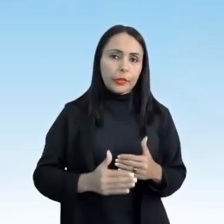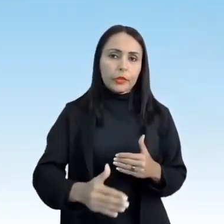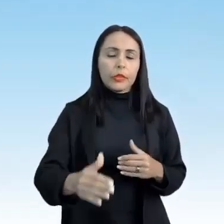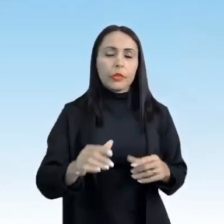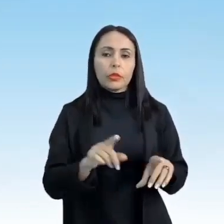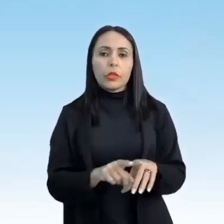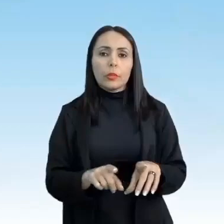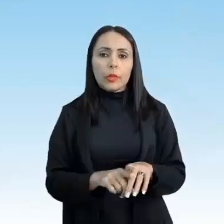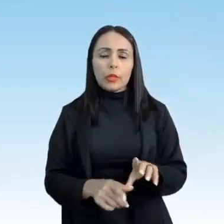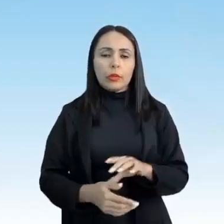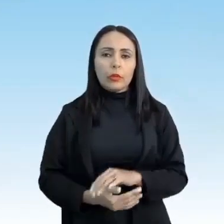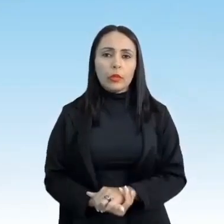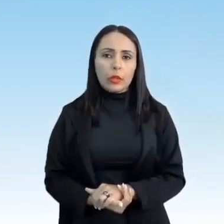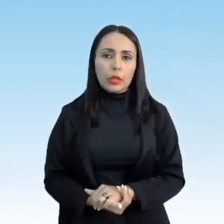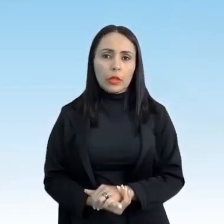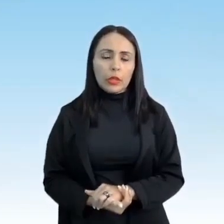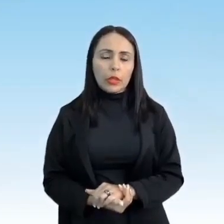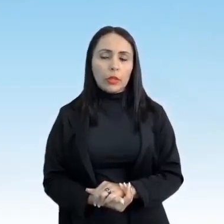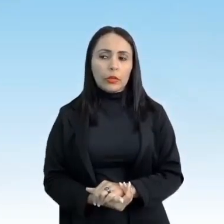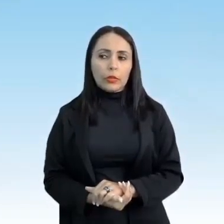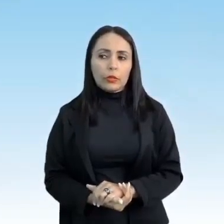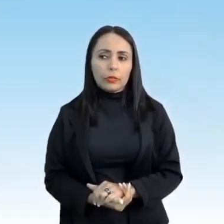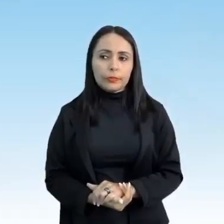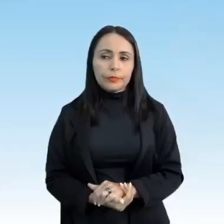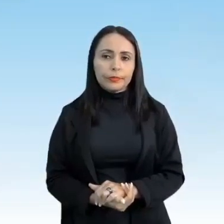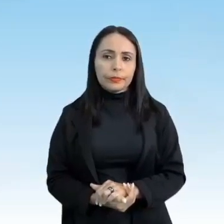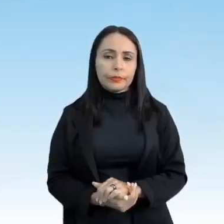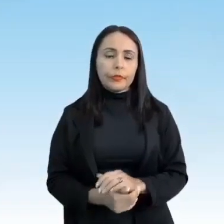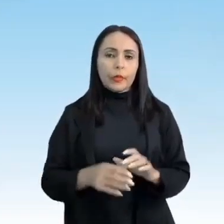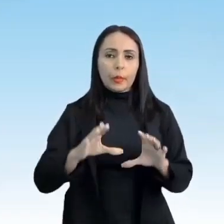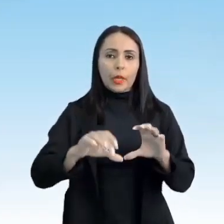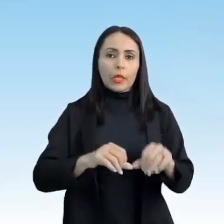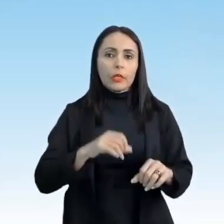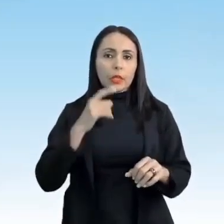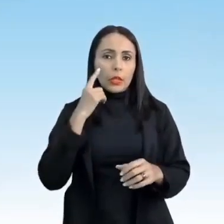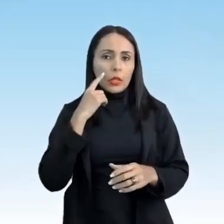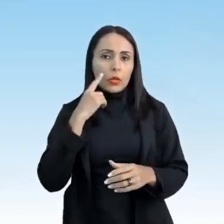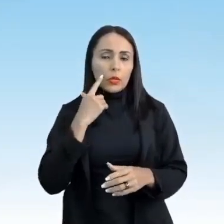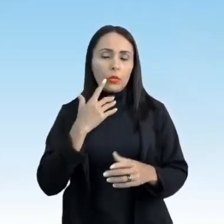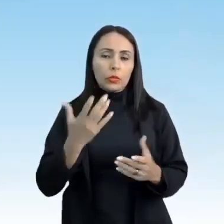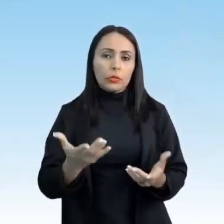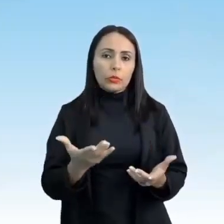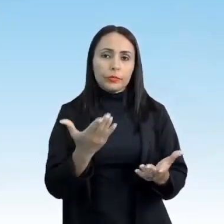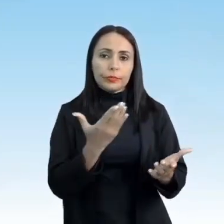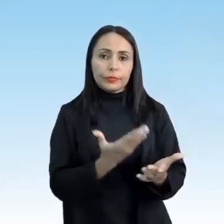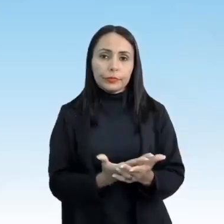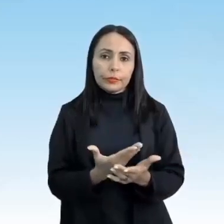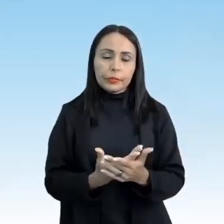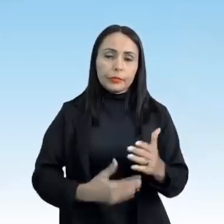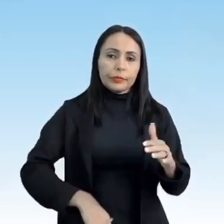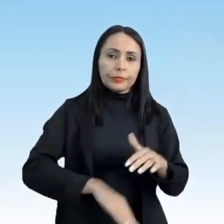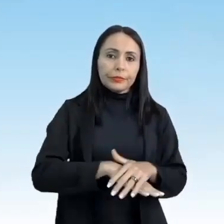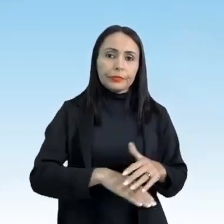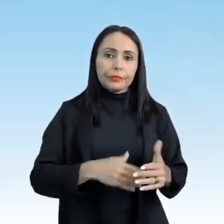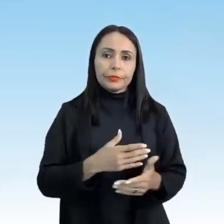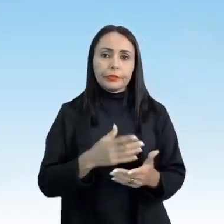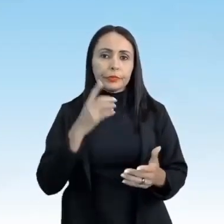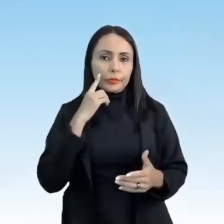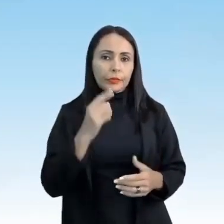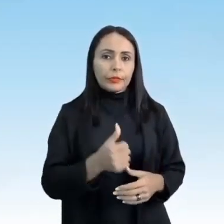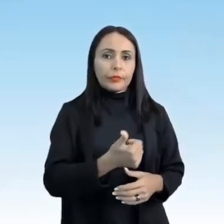a formação do The Futebol Associação, cujas regras de